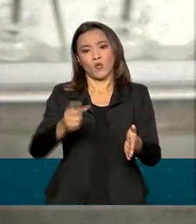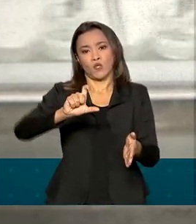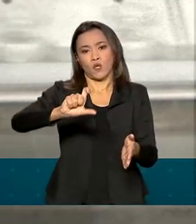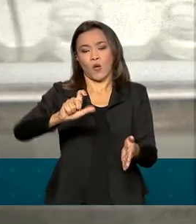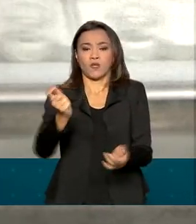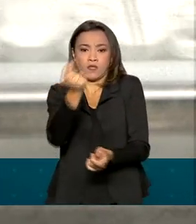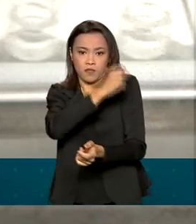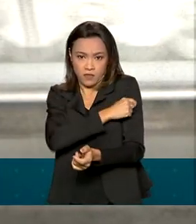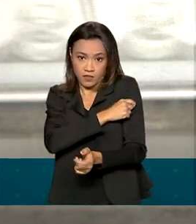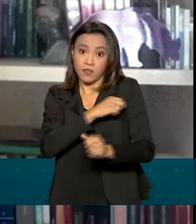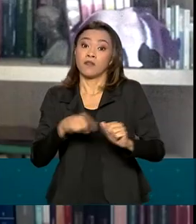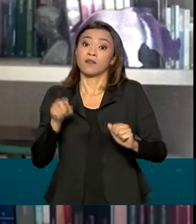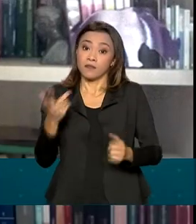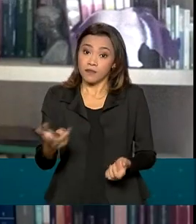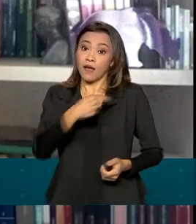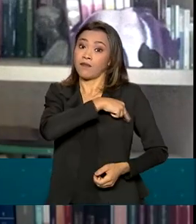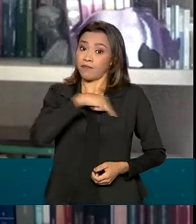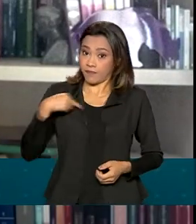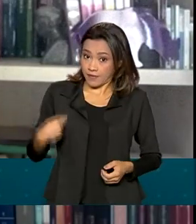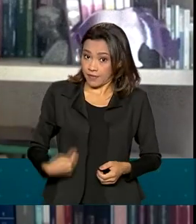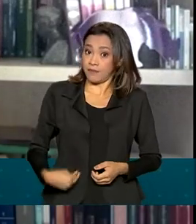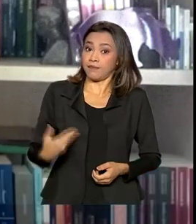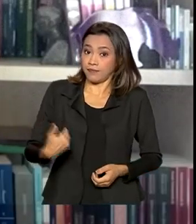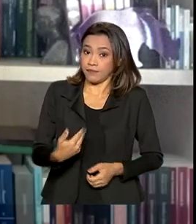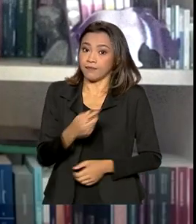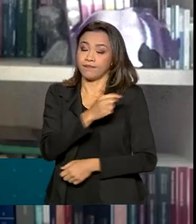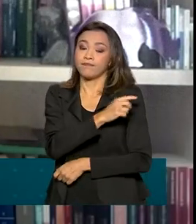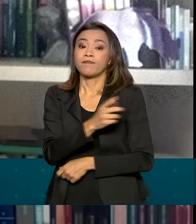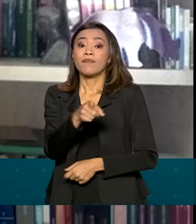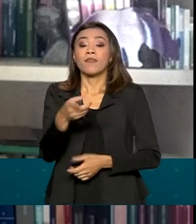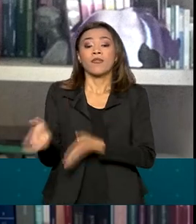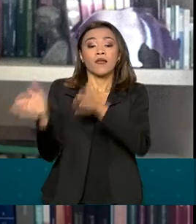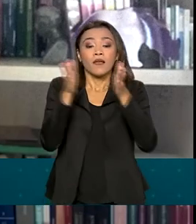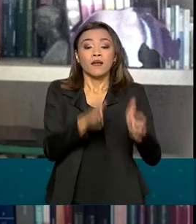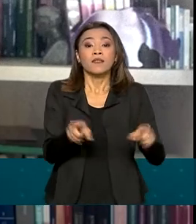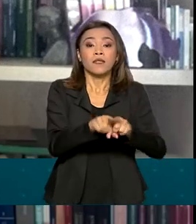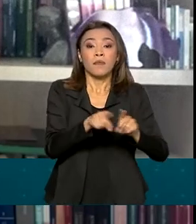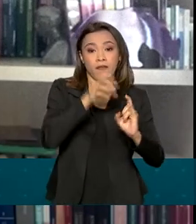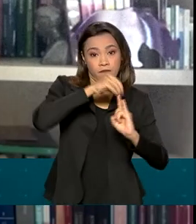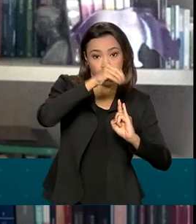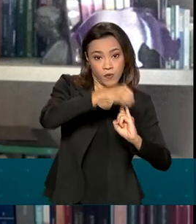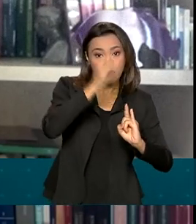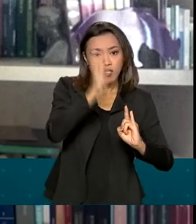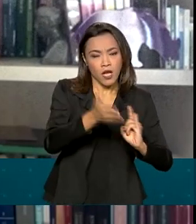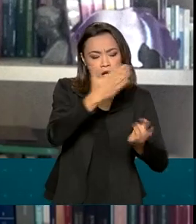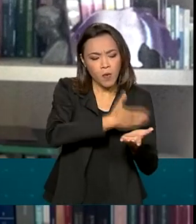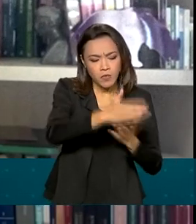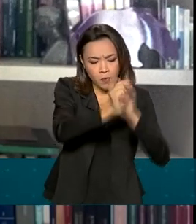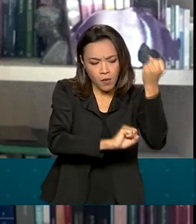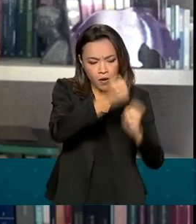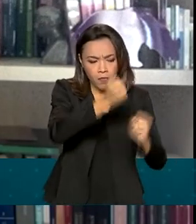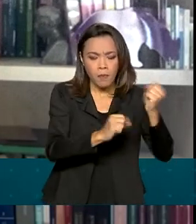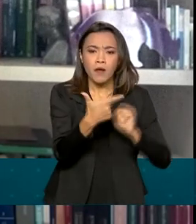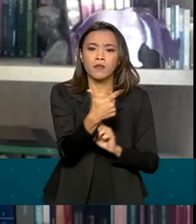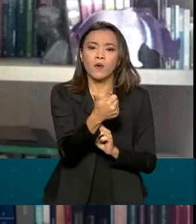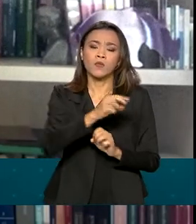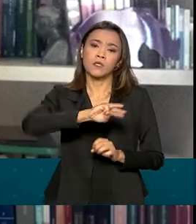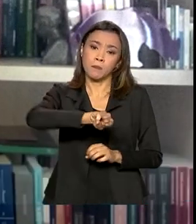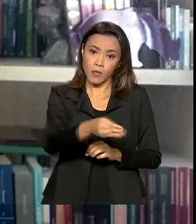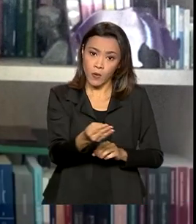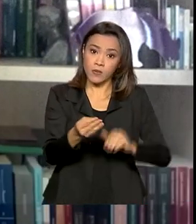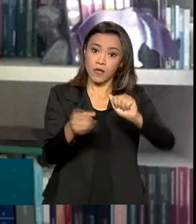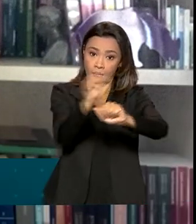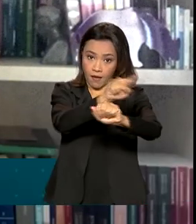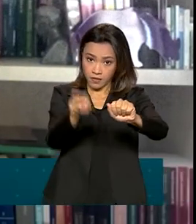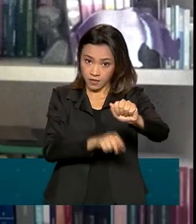da Coronavac. Em outra frente, a Fiocruz já começou a produção de 12 milhões de doses da vacina da AstraZeneca